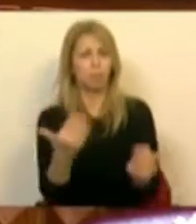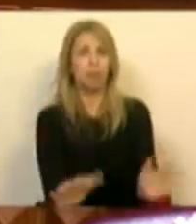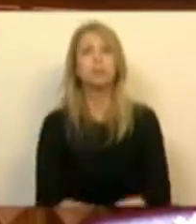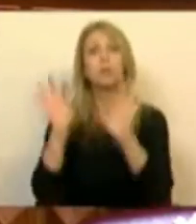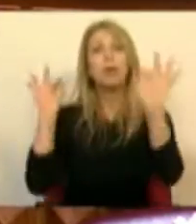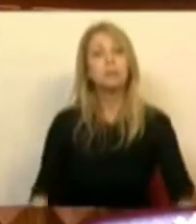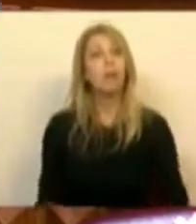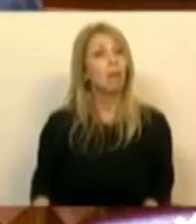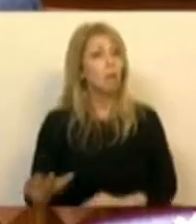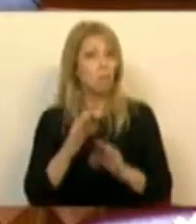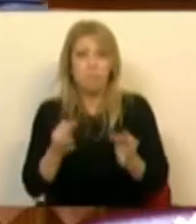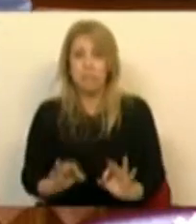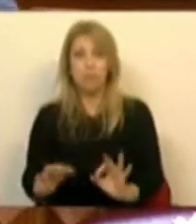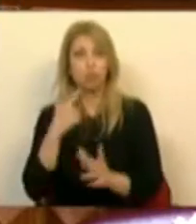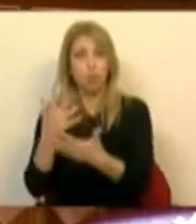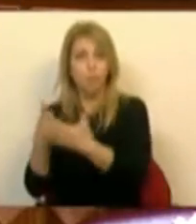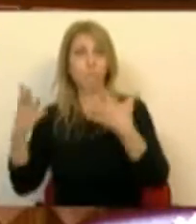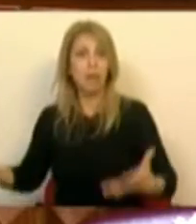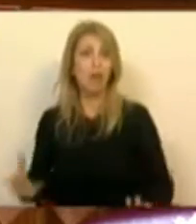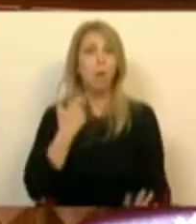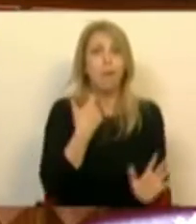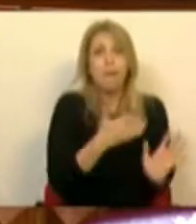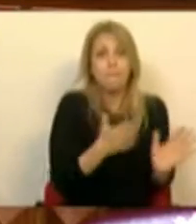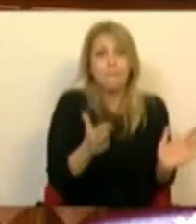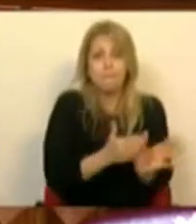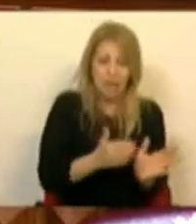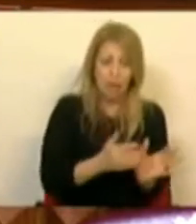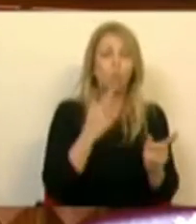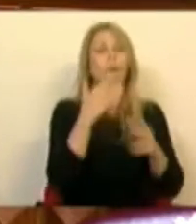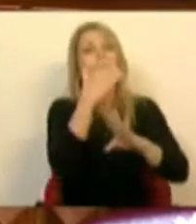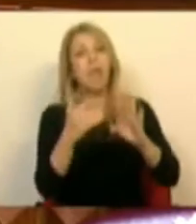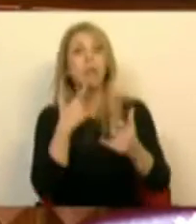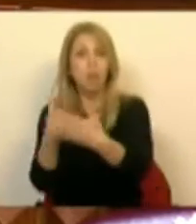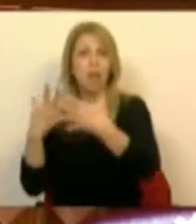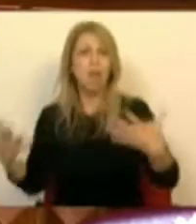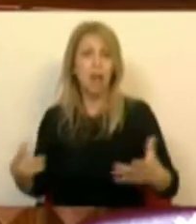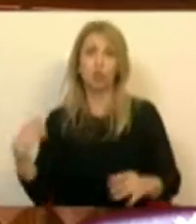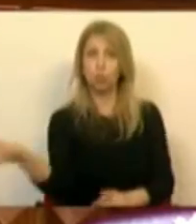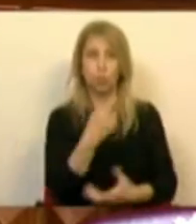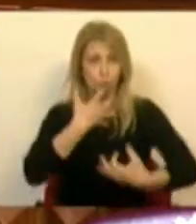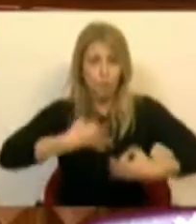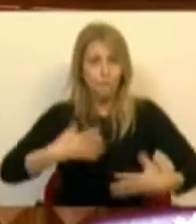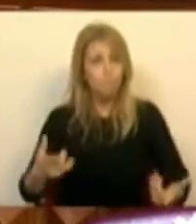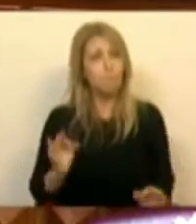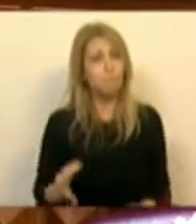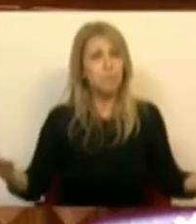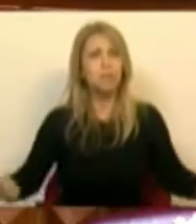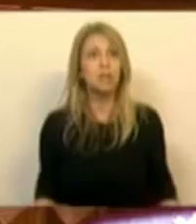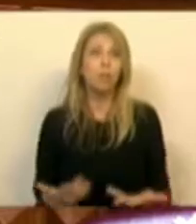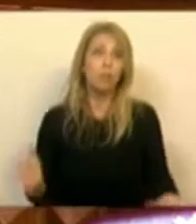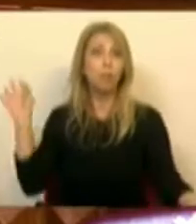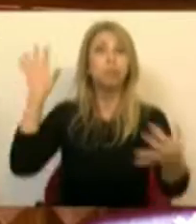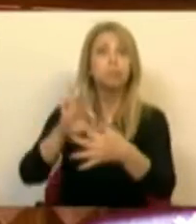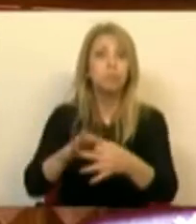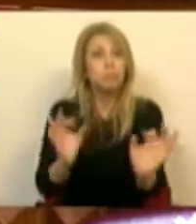pequenos, como precisamos dos médios, como precisamos dos grandes. E, portanto, a PPAC tem que ter uma política equilibrada para todos, como é o caso. E,